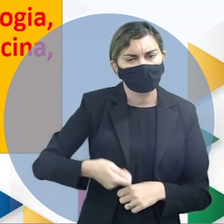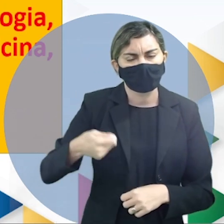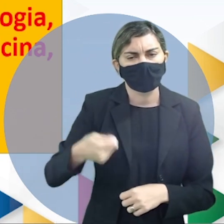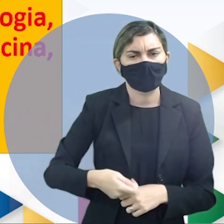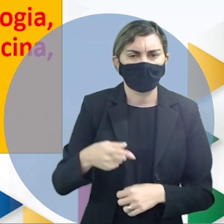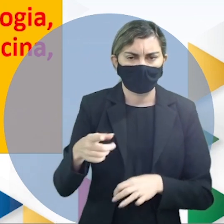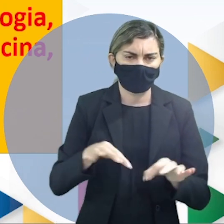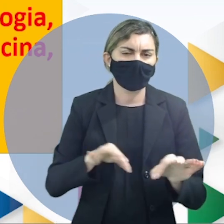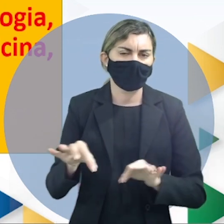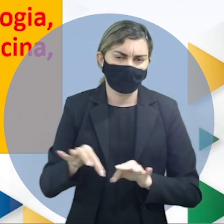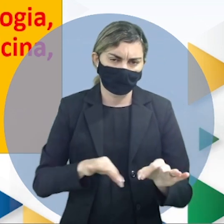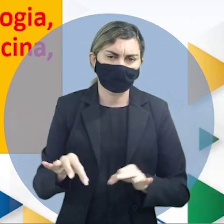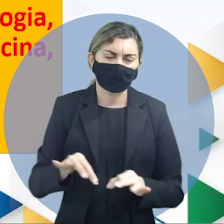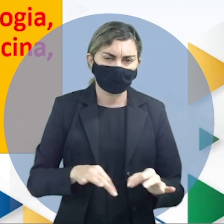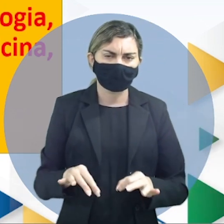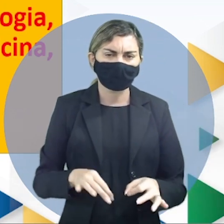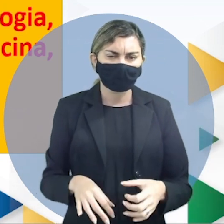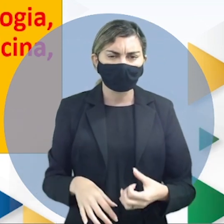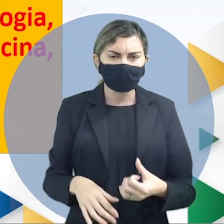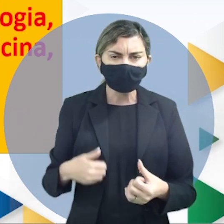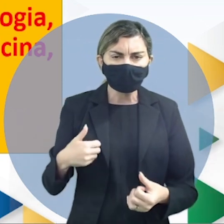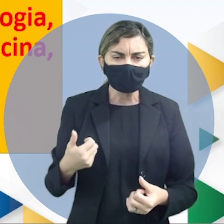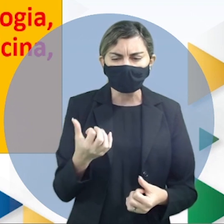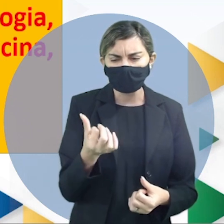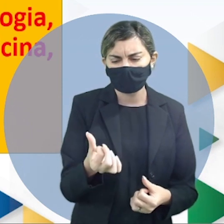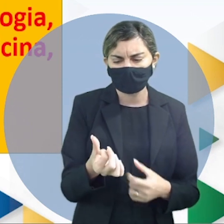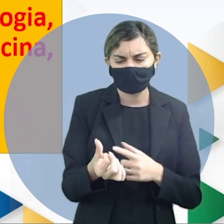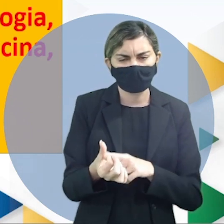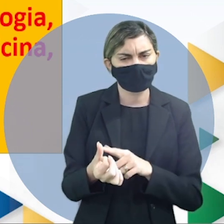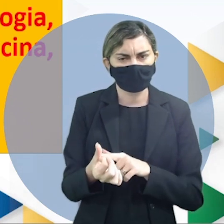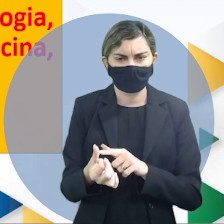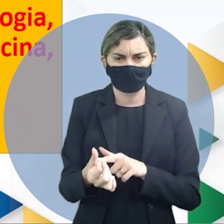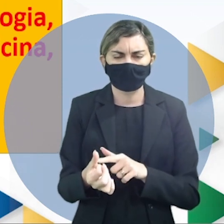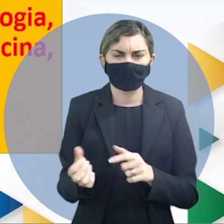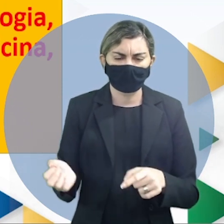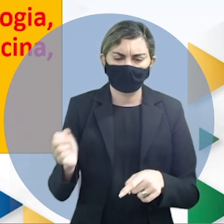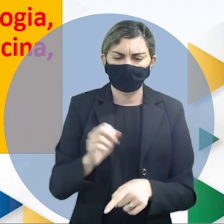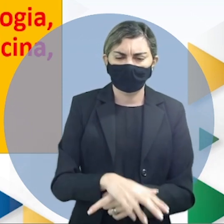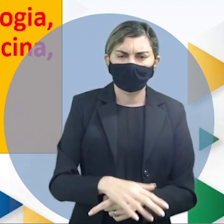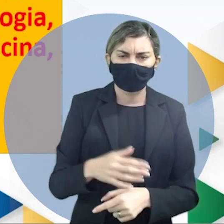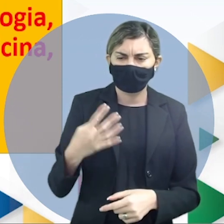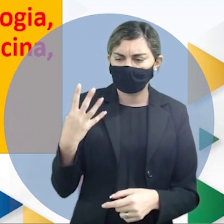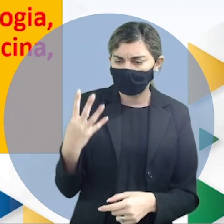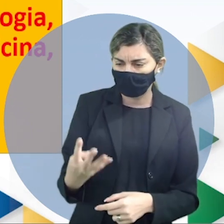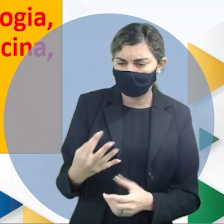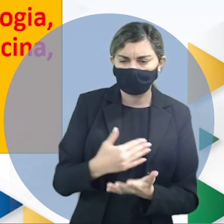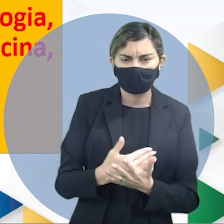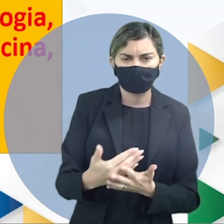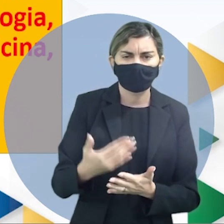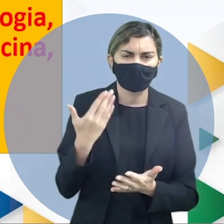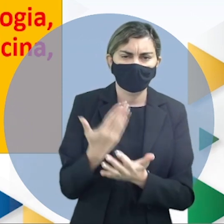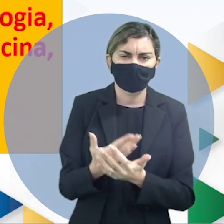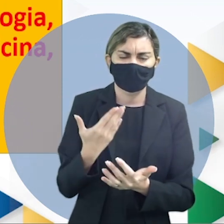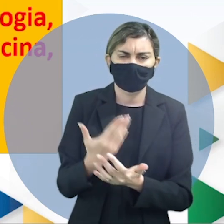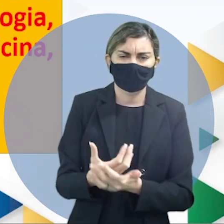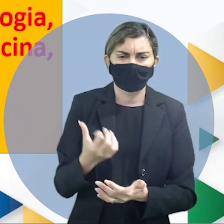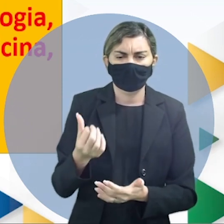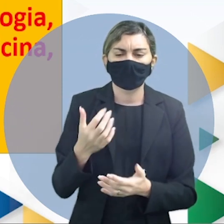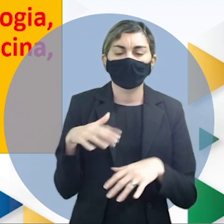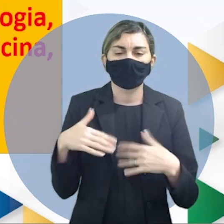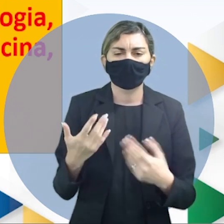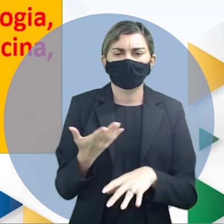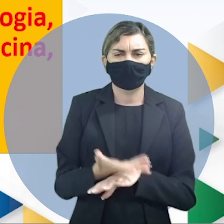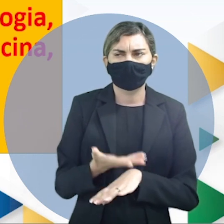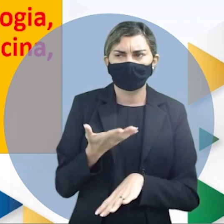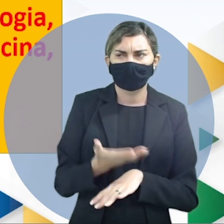essa preparação dos 6 anos de idade lembrar que ele entra com 4 ele começou a estudar e quais foram as disciplinas